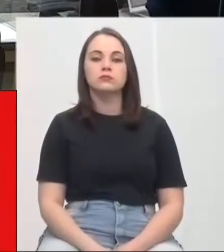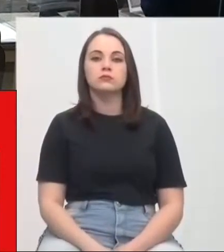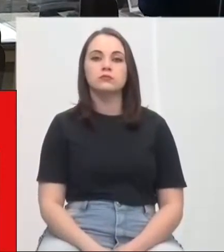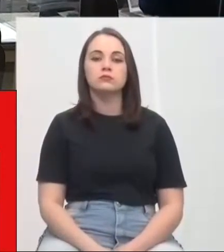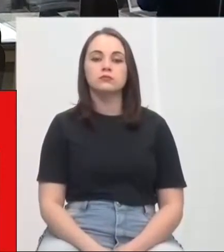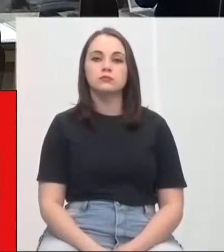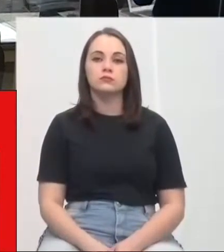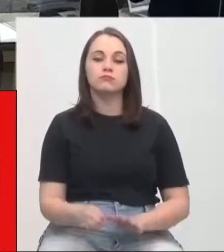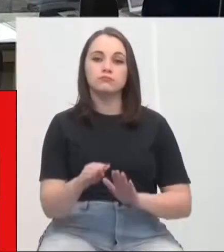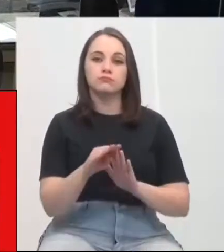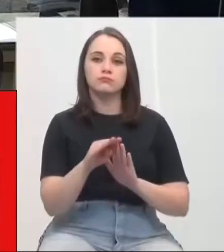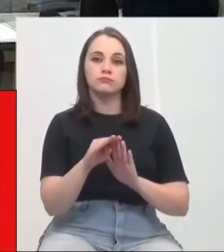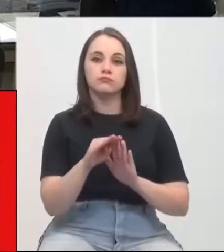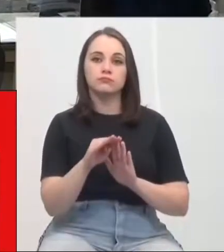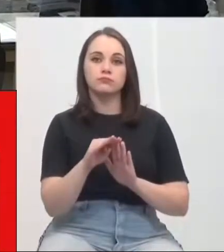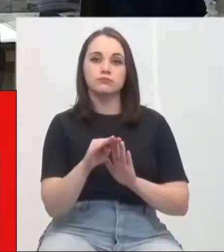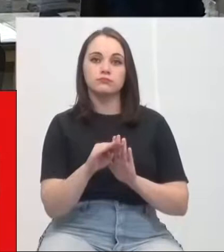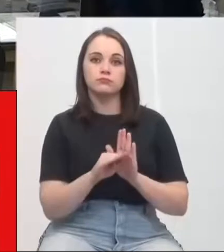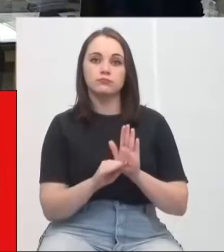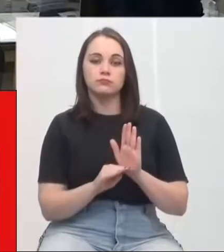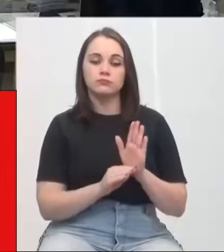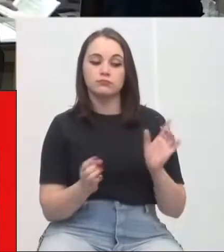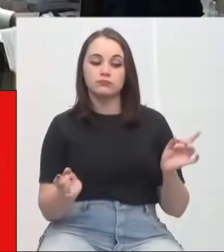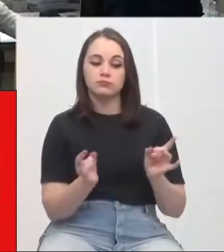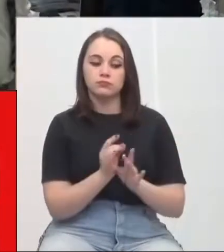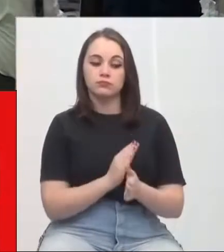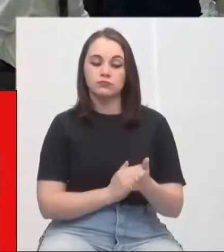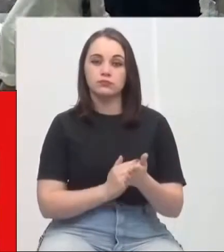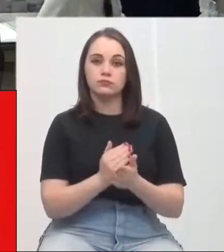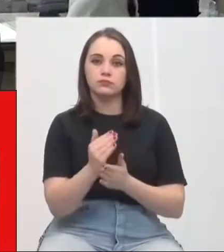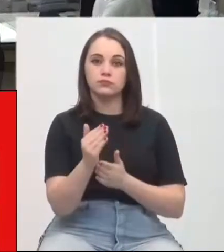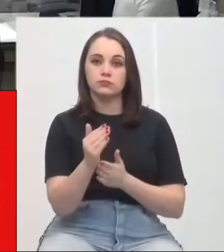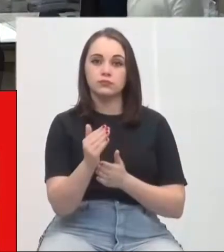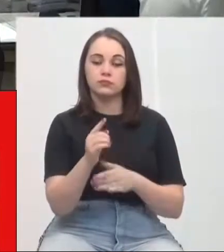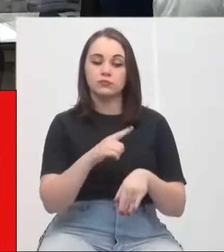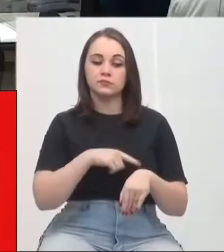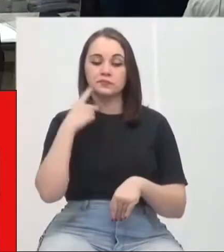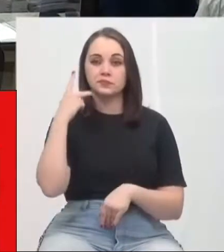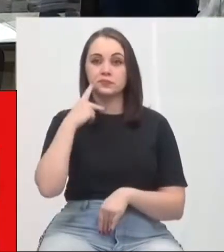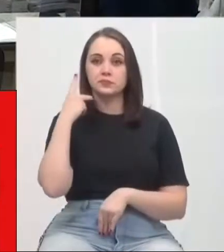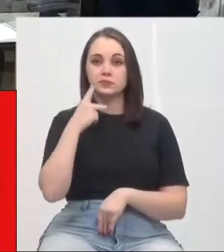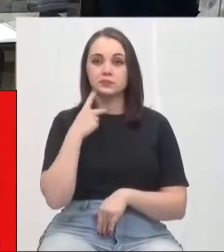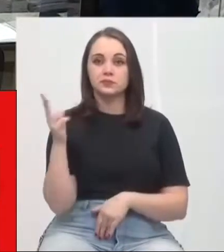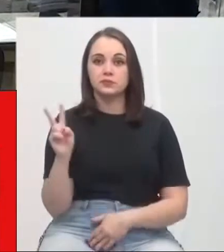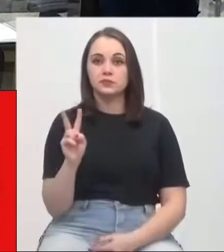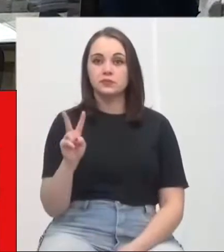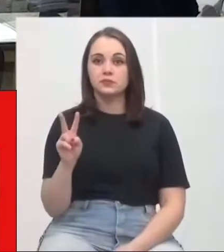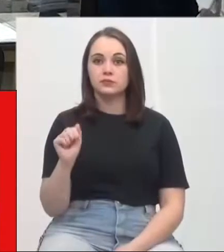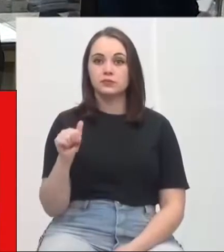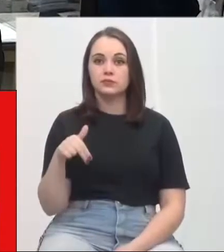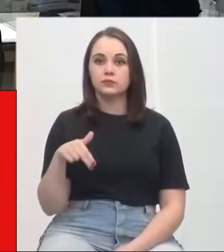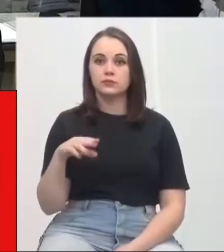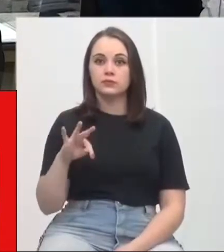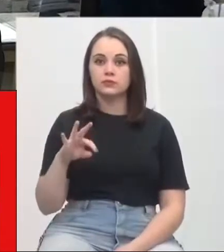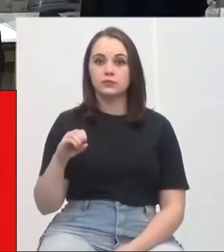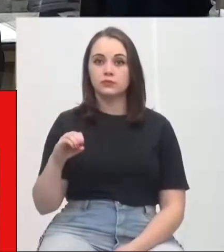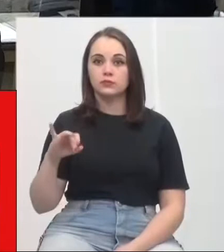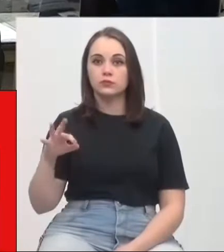Terminado o expediente, passamos para o horário político. Com a palavra o vereador Antônio Manuel.